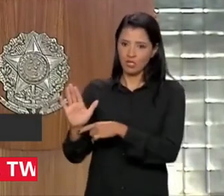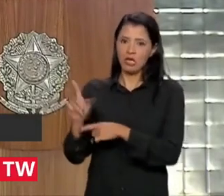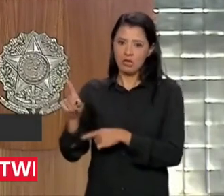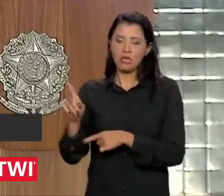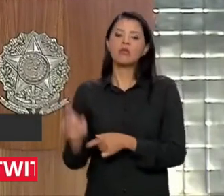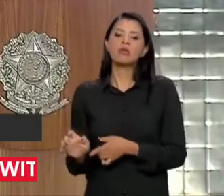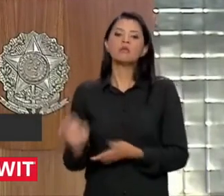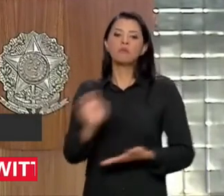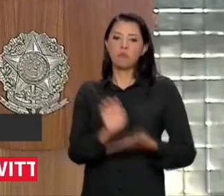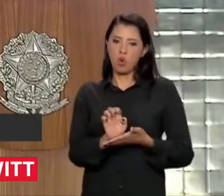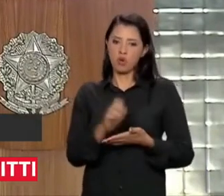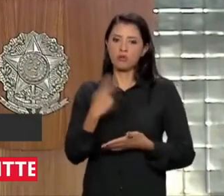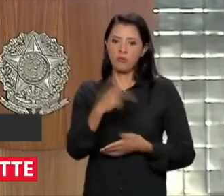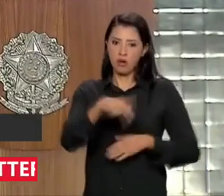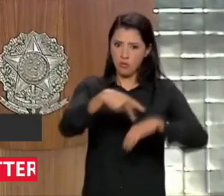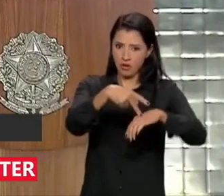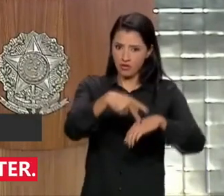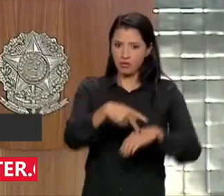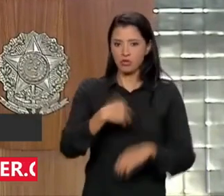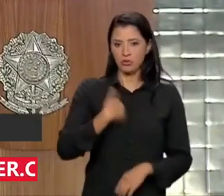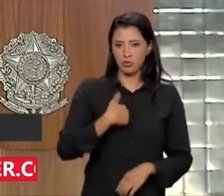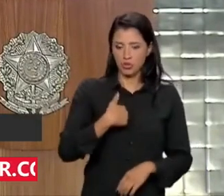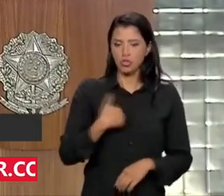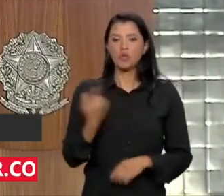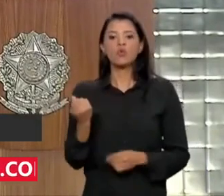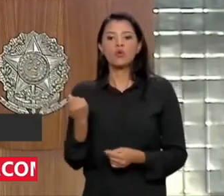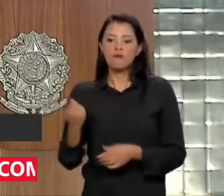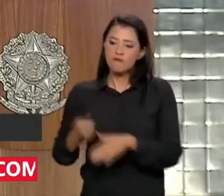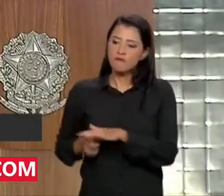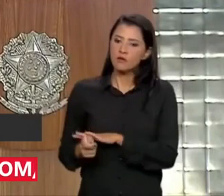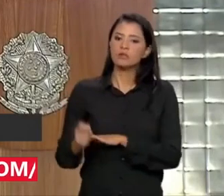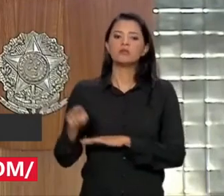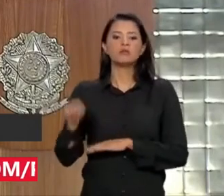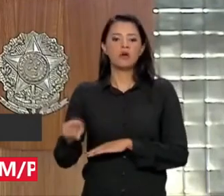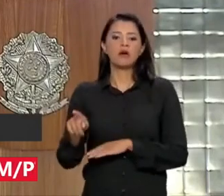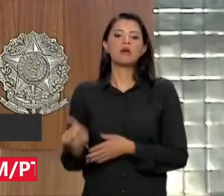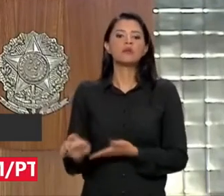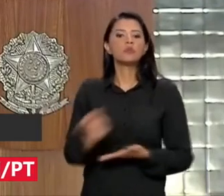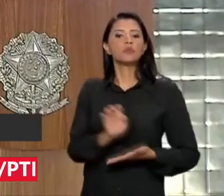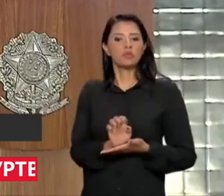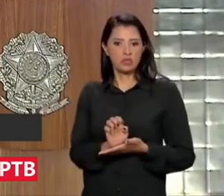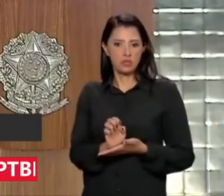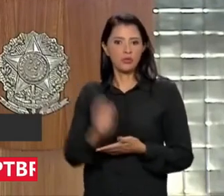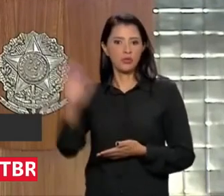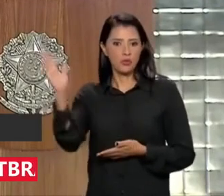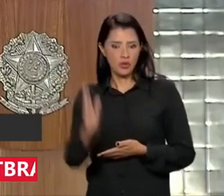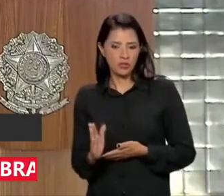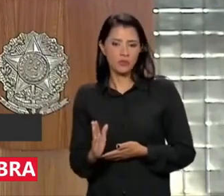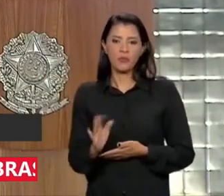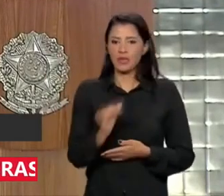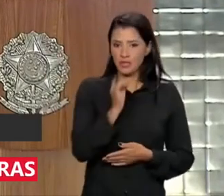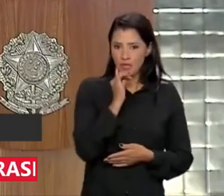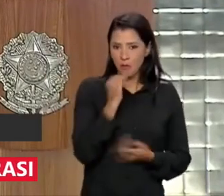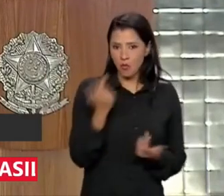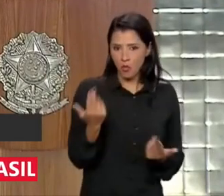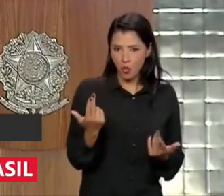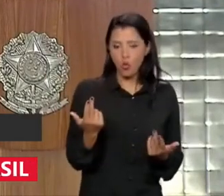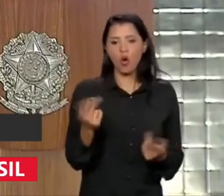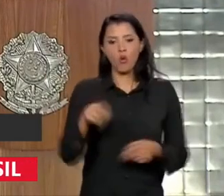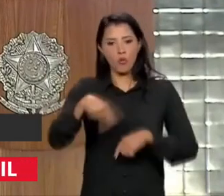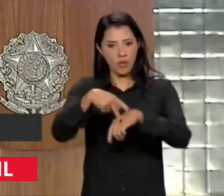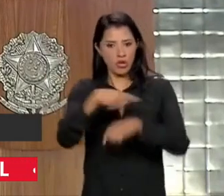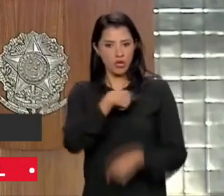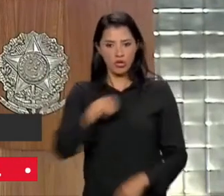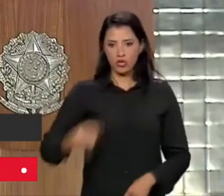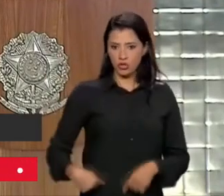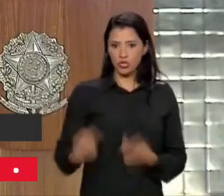para Argentina e financiar as exportações brasileiras como a China faz para